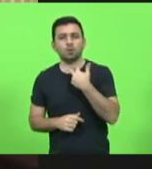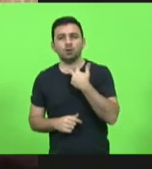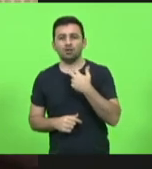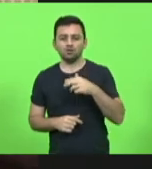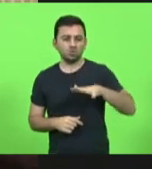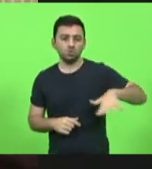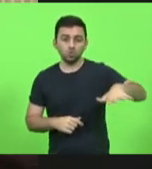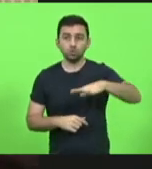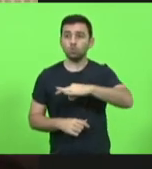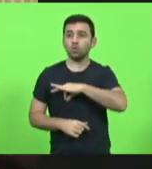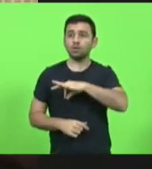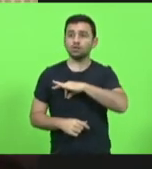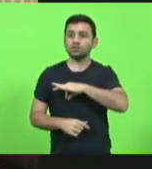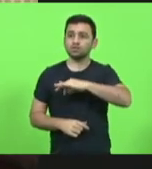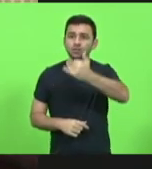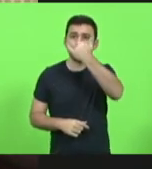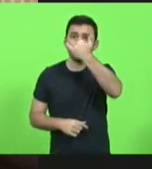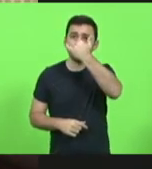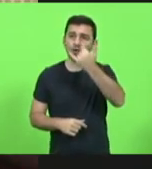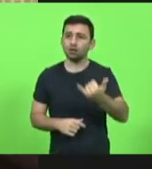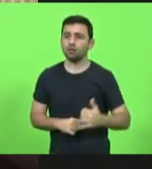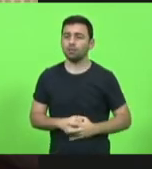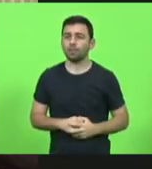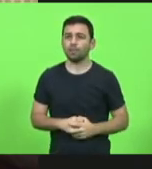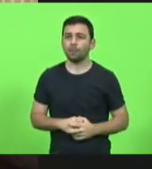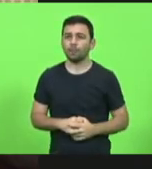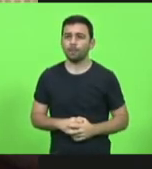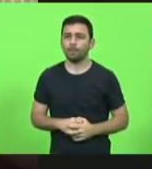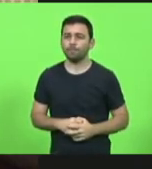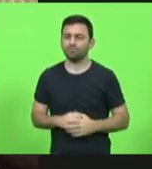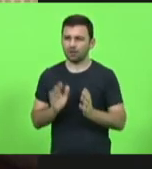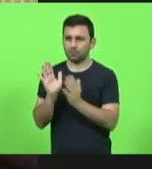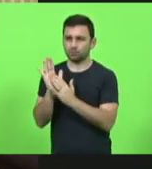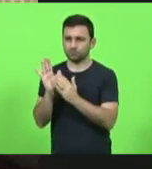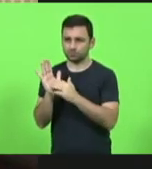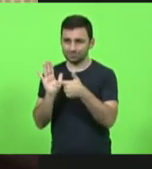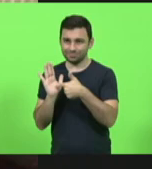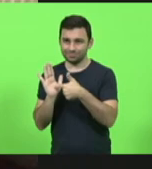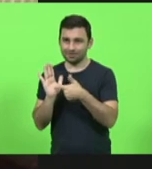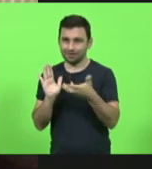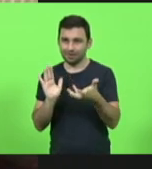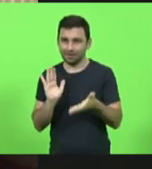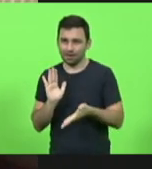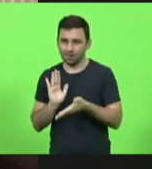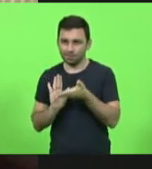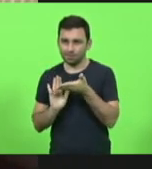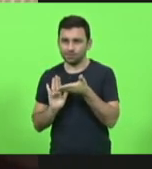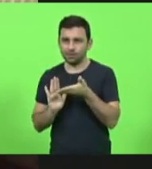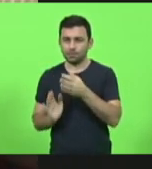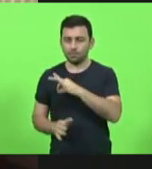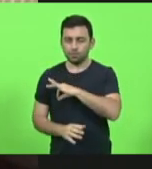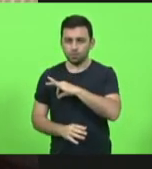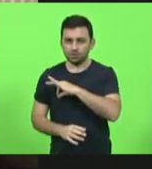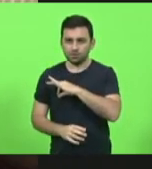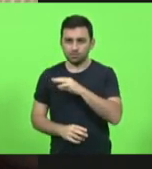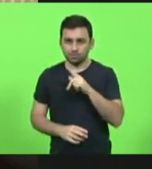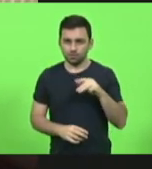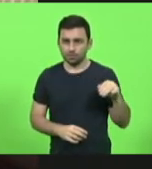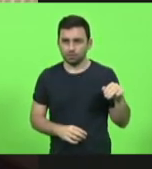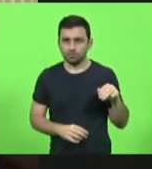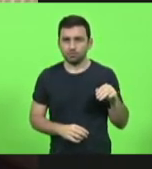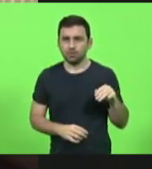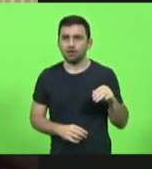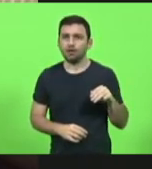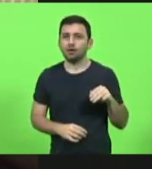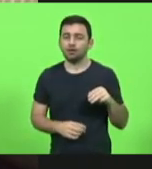diferença que estão querendo dar e a proposta como estão querendo fazer para aumento da polícia militar vai dar